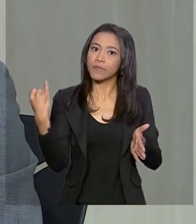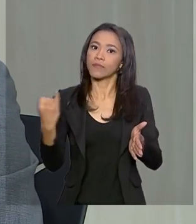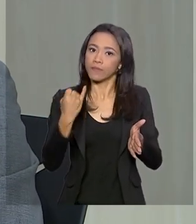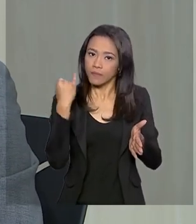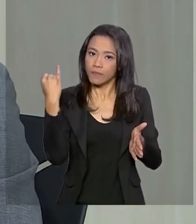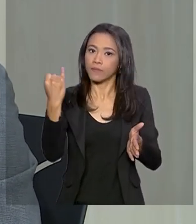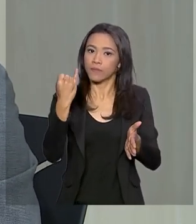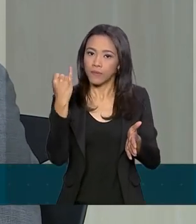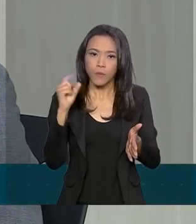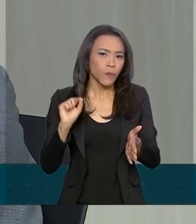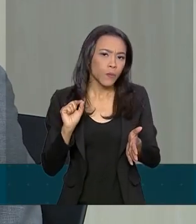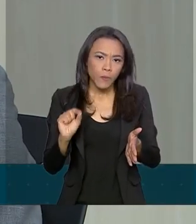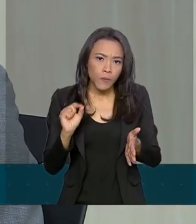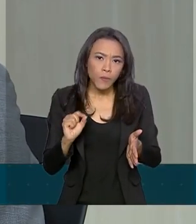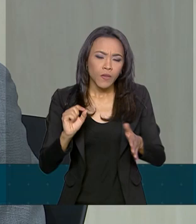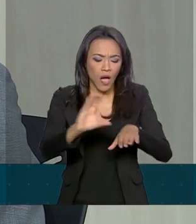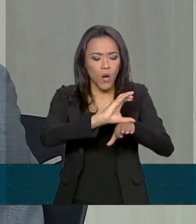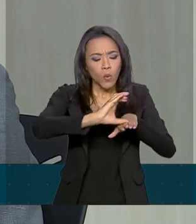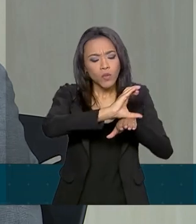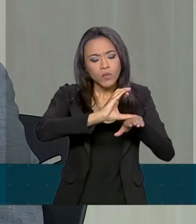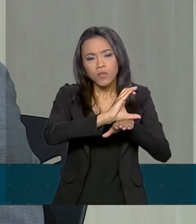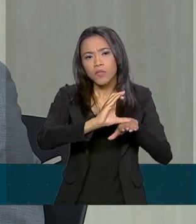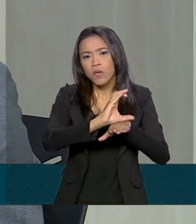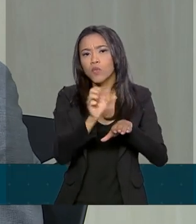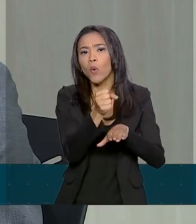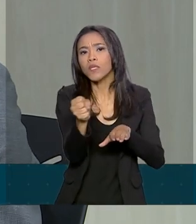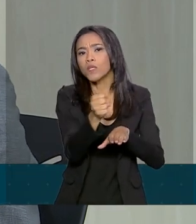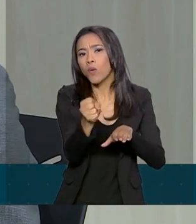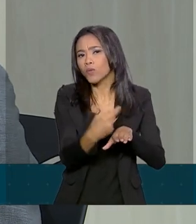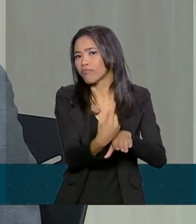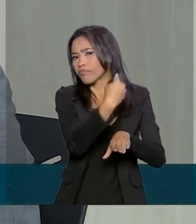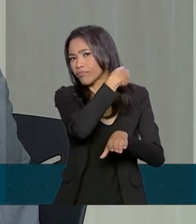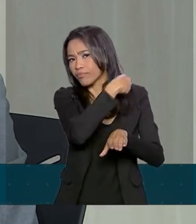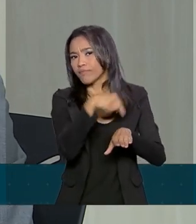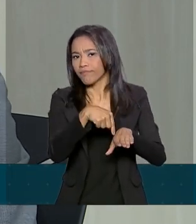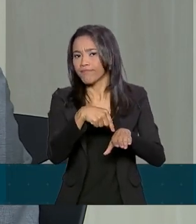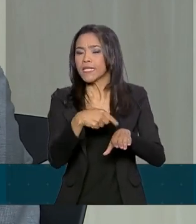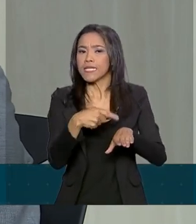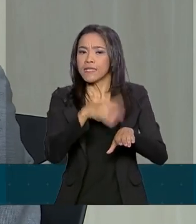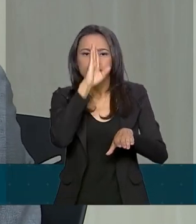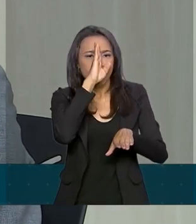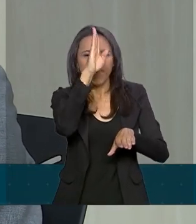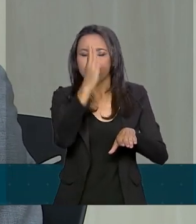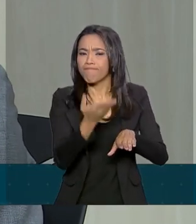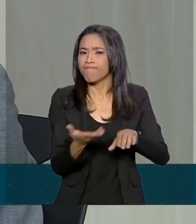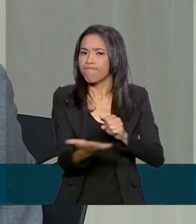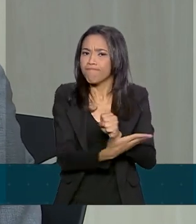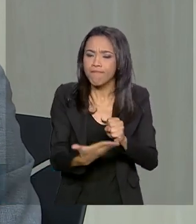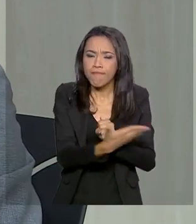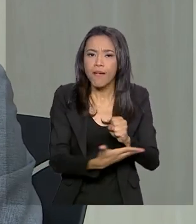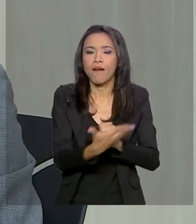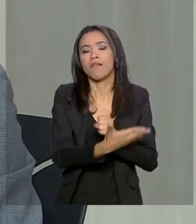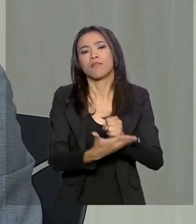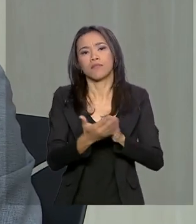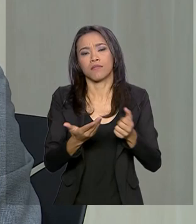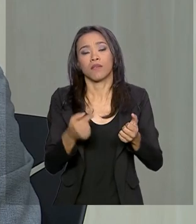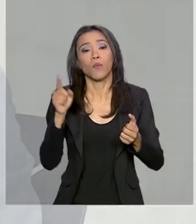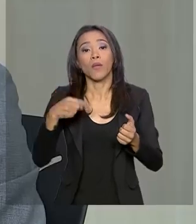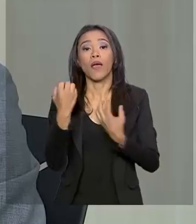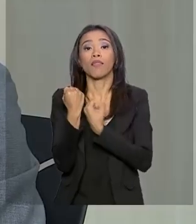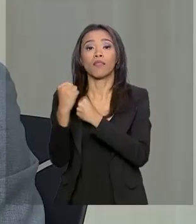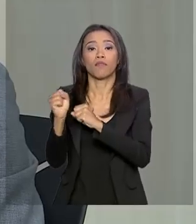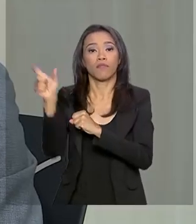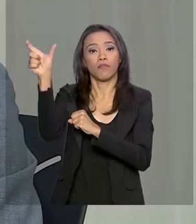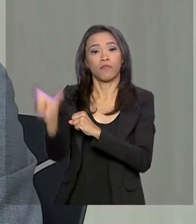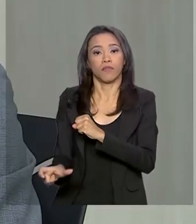constituinte originário da Constituição de 1988 ter levado a um princípio fundamental e garantia constitucional à defesa do consumidor,